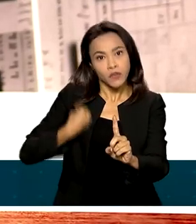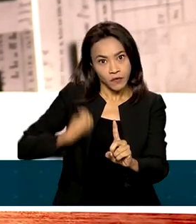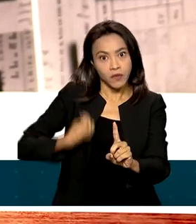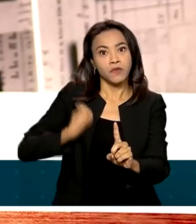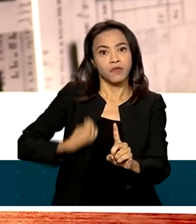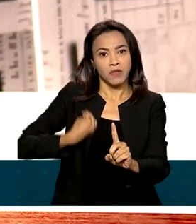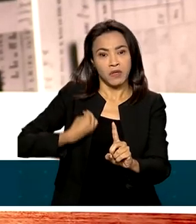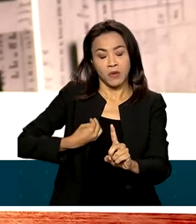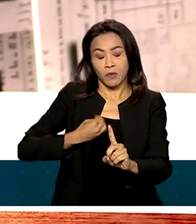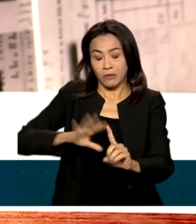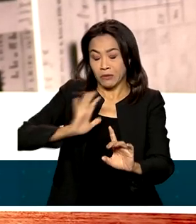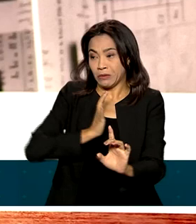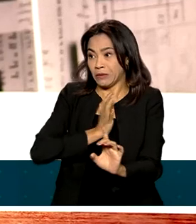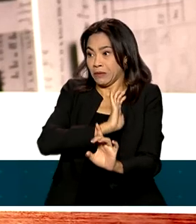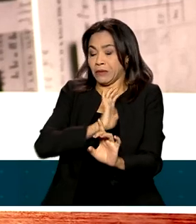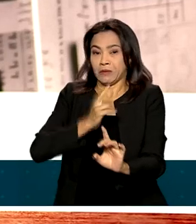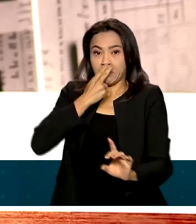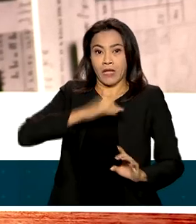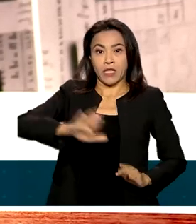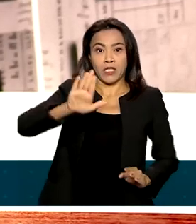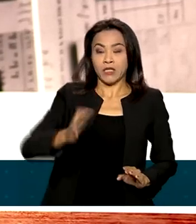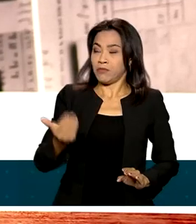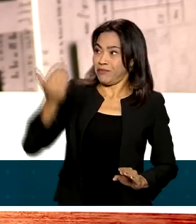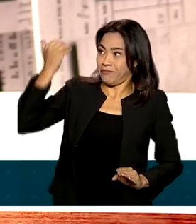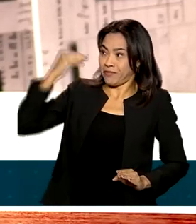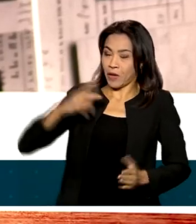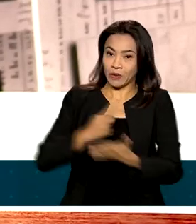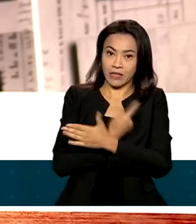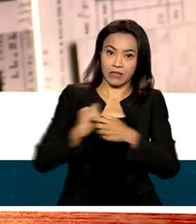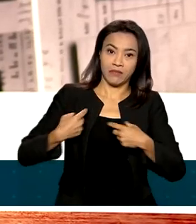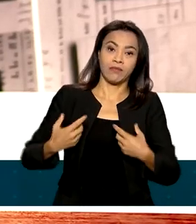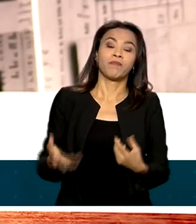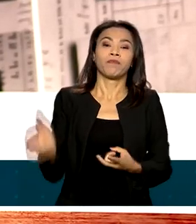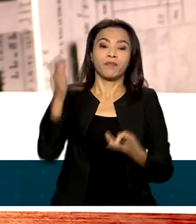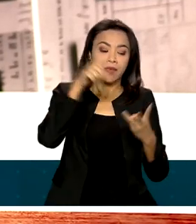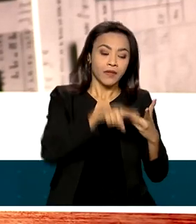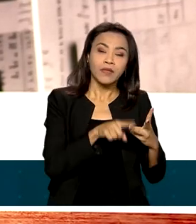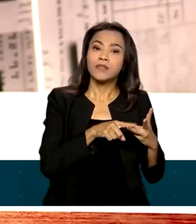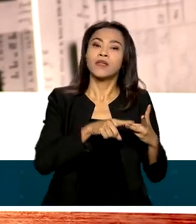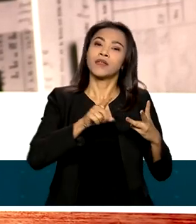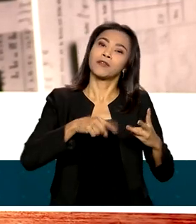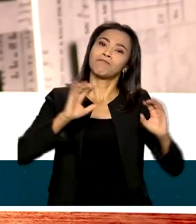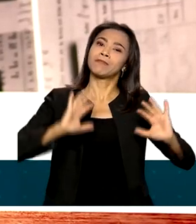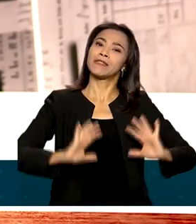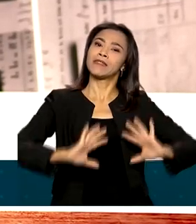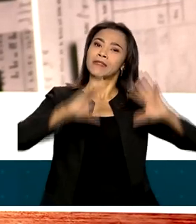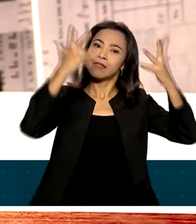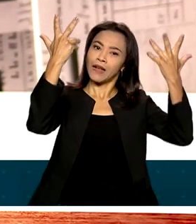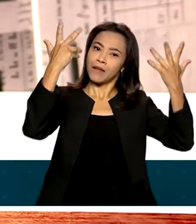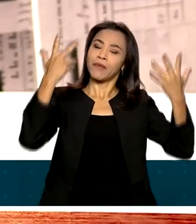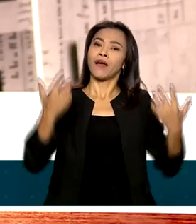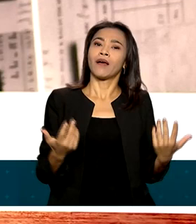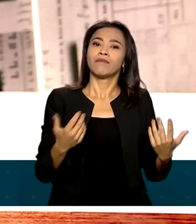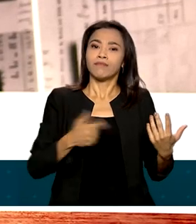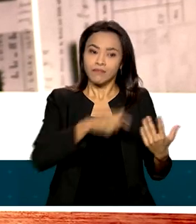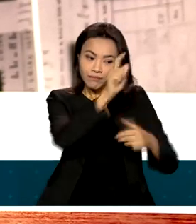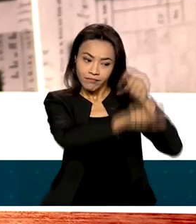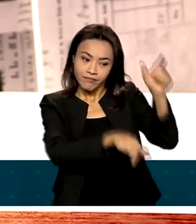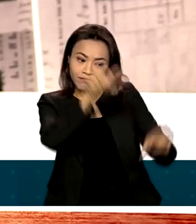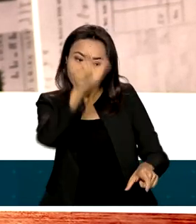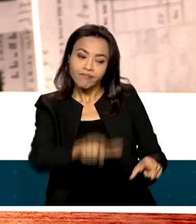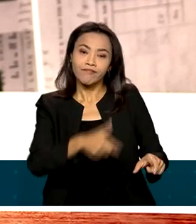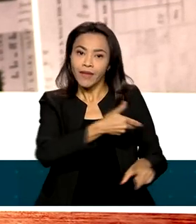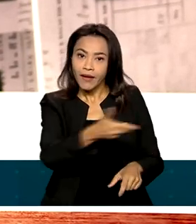ao horror nazista. E em terceiro lugar, para celebrar a grandeza moral daqueles que muitas vezes